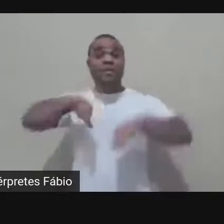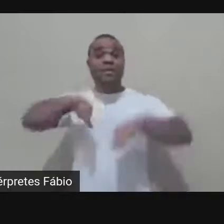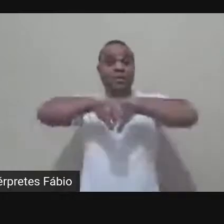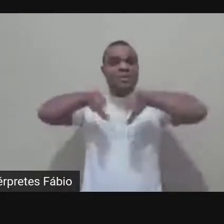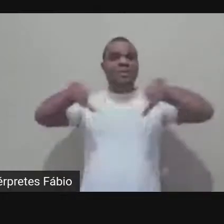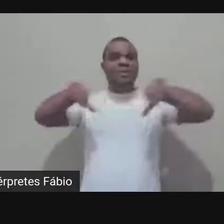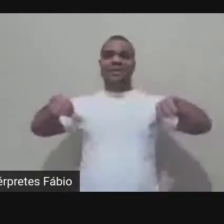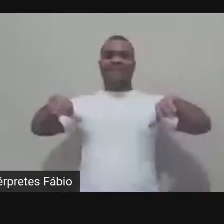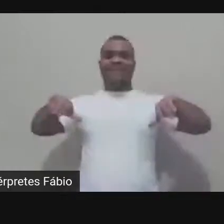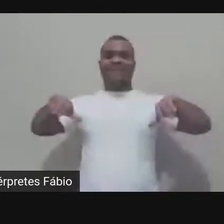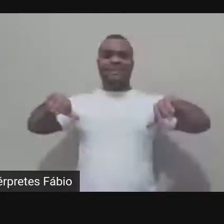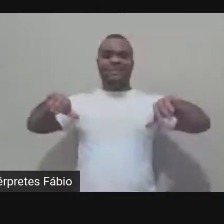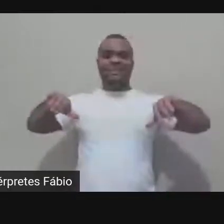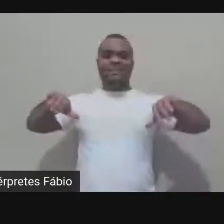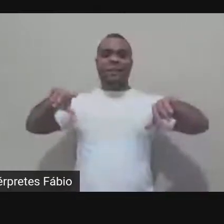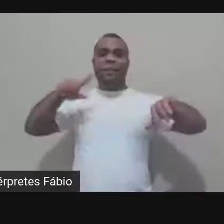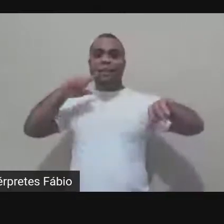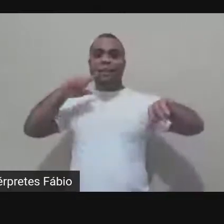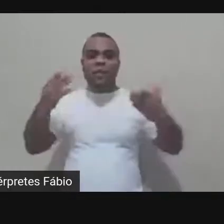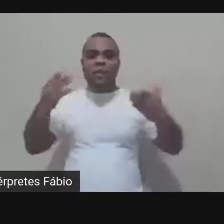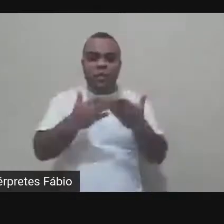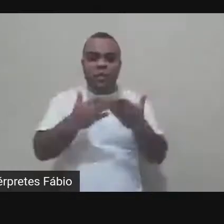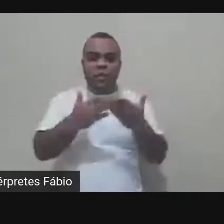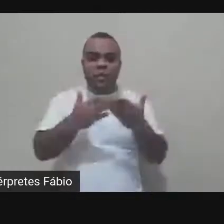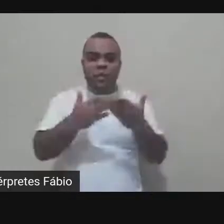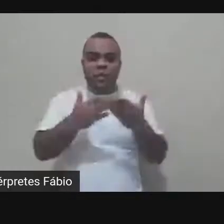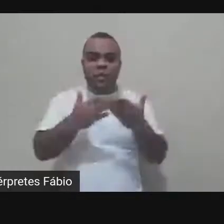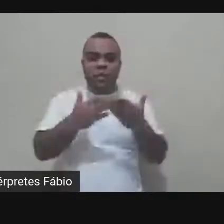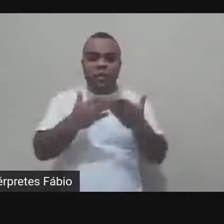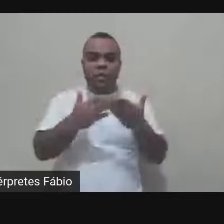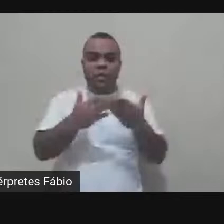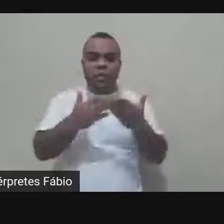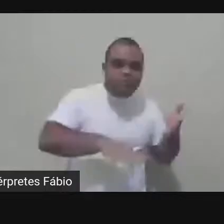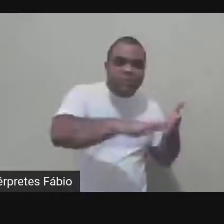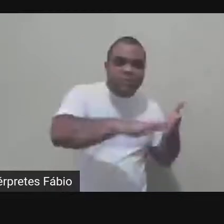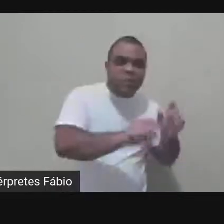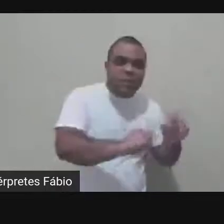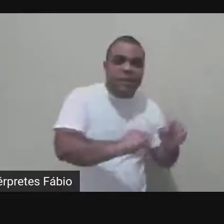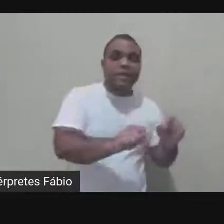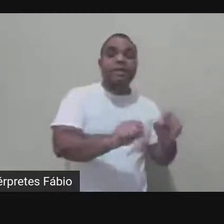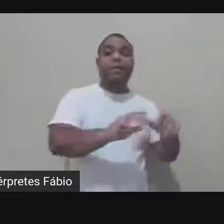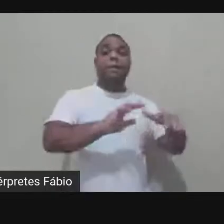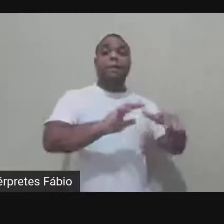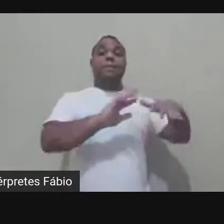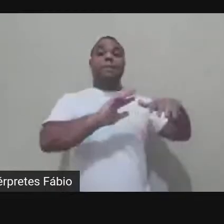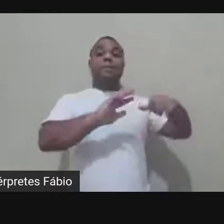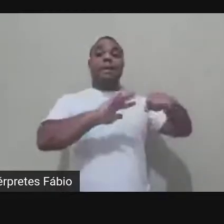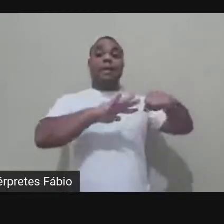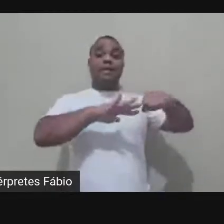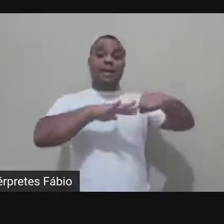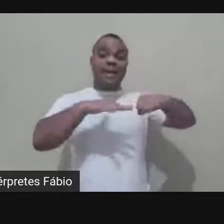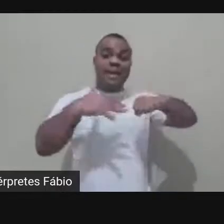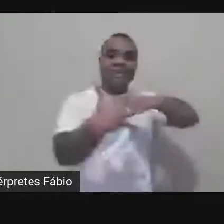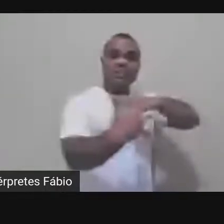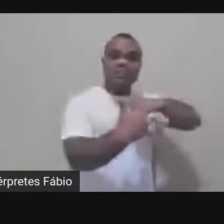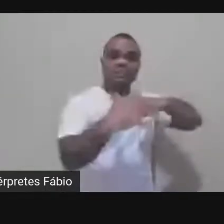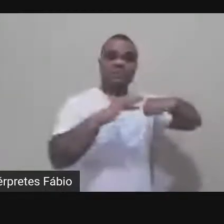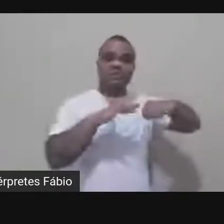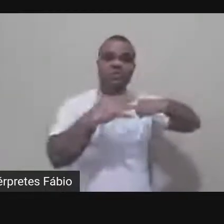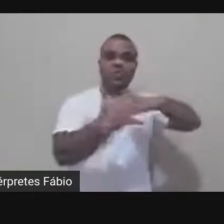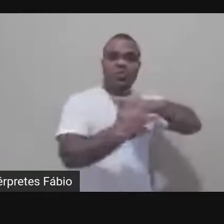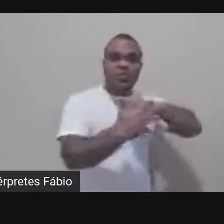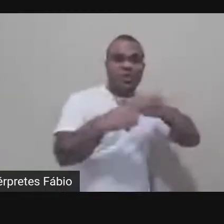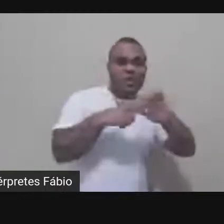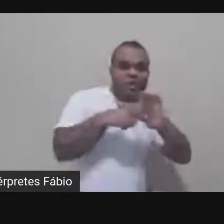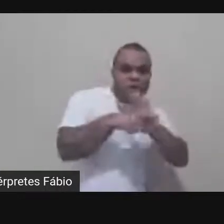estudo que são as redes sociais e eu me sinto mais competente para falar sobre as redes sociais porque elas se tornaram ferramentas que eu uso no meu dia a dia